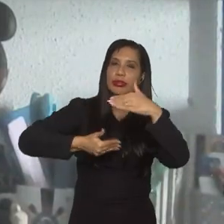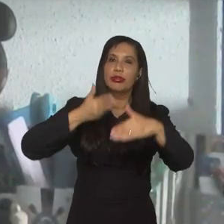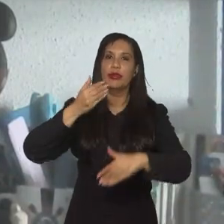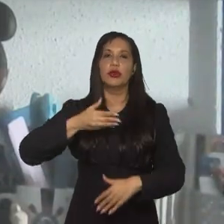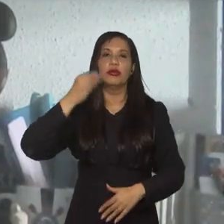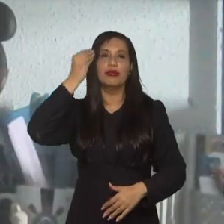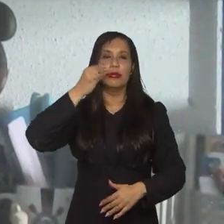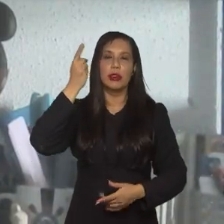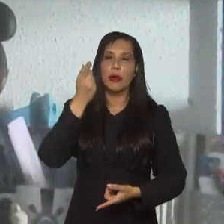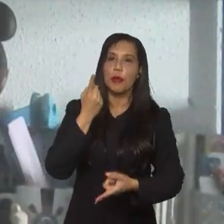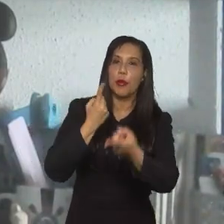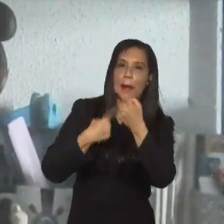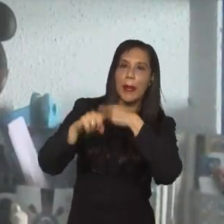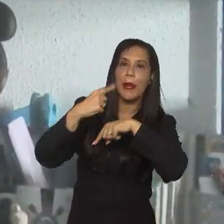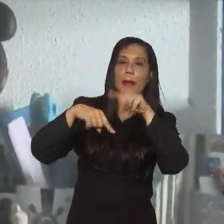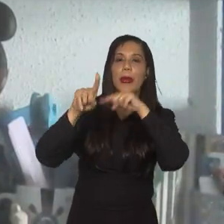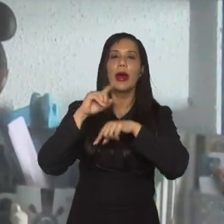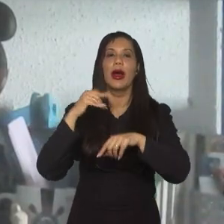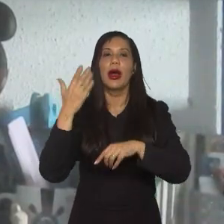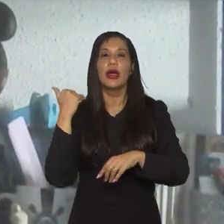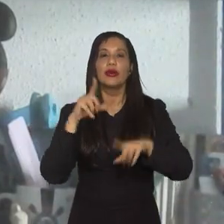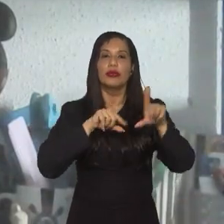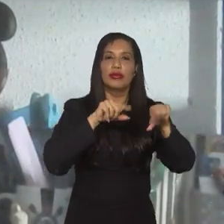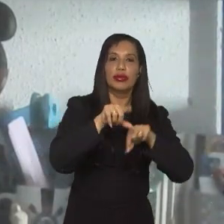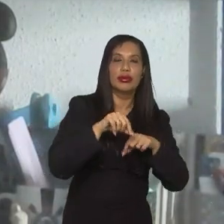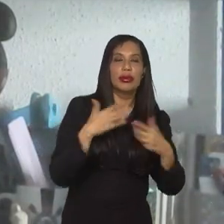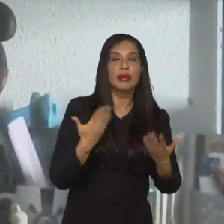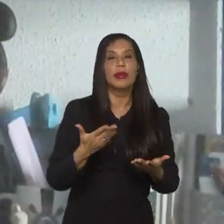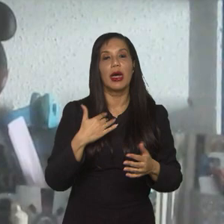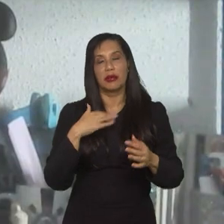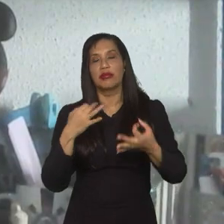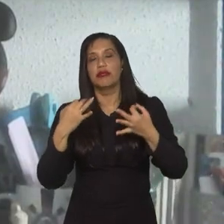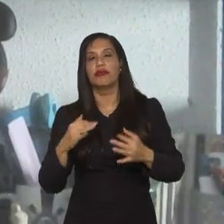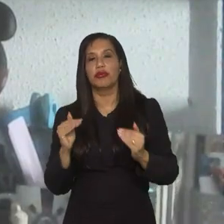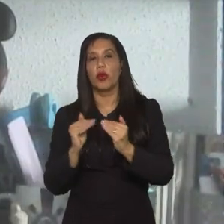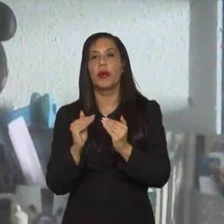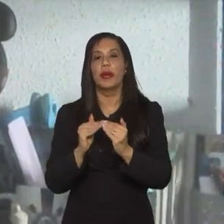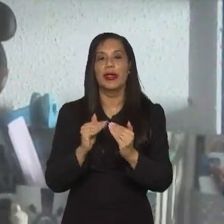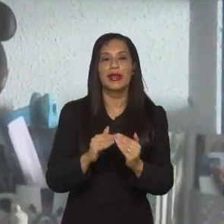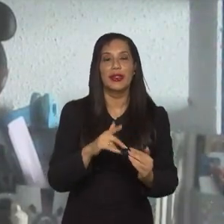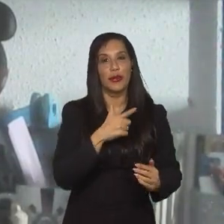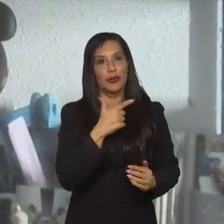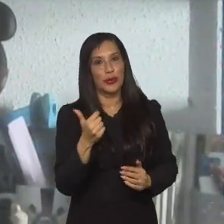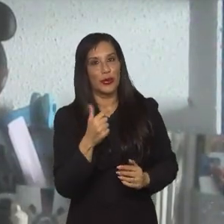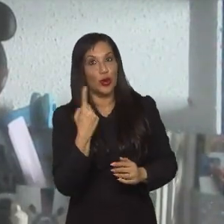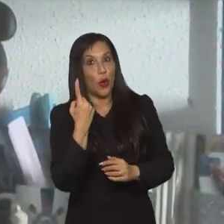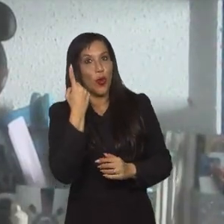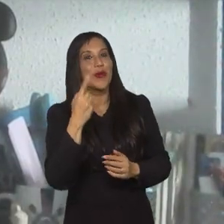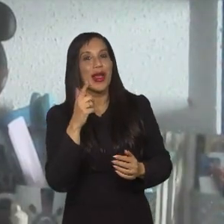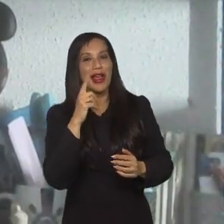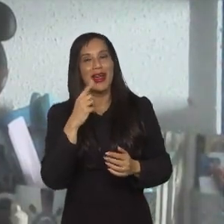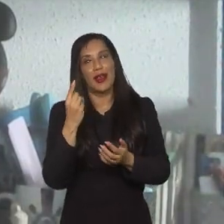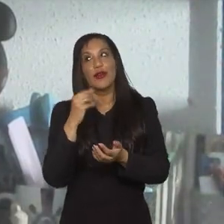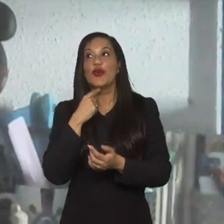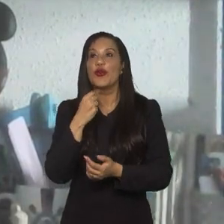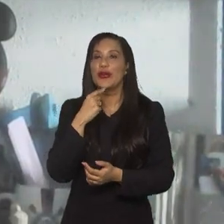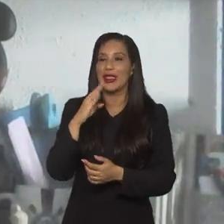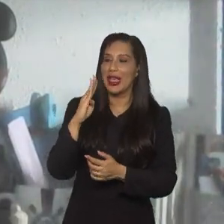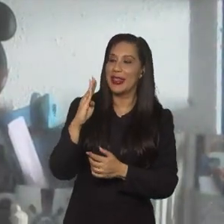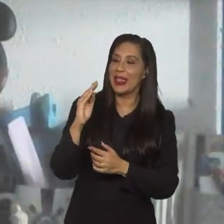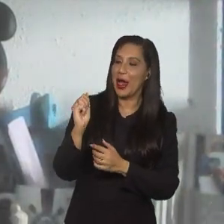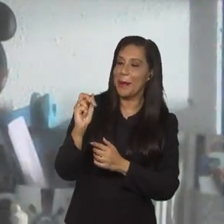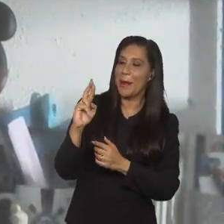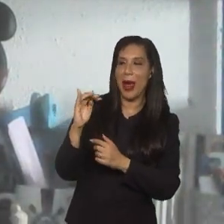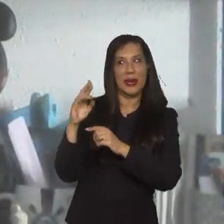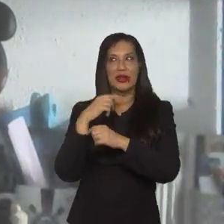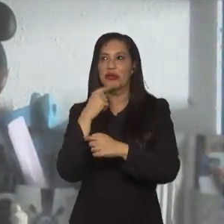destacando durante as convocações, e aí eu estou fechada. Com as 21, as duas ali eu estou na dúvida ainda, mas o